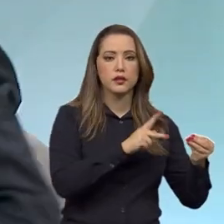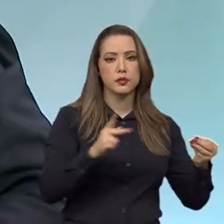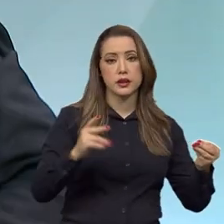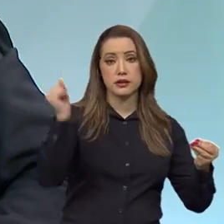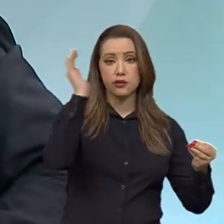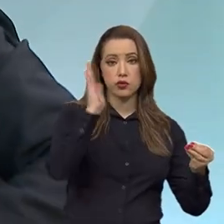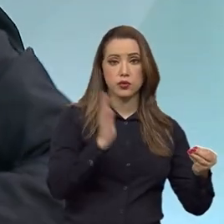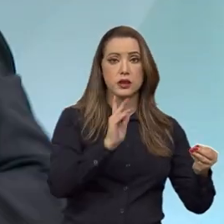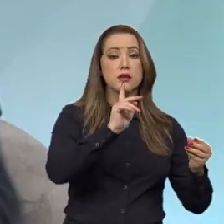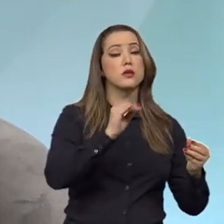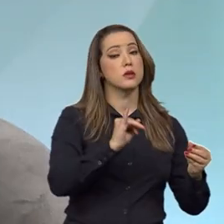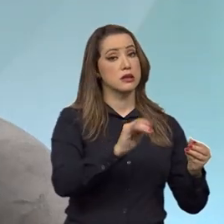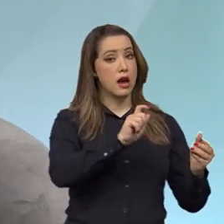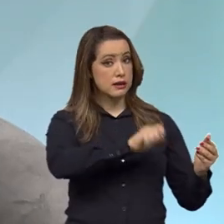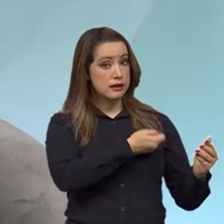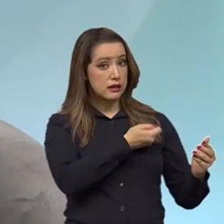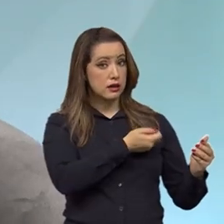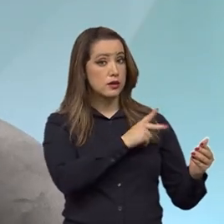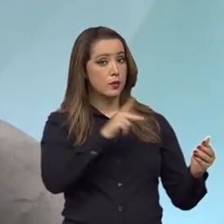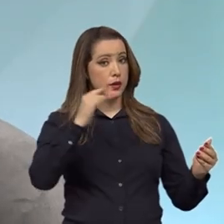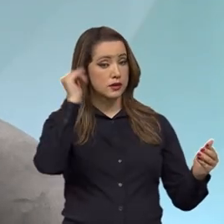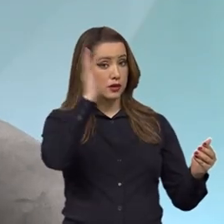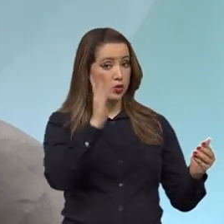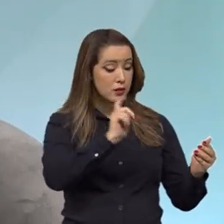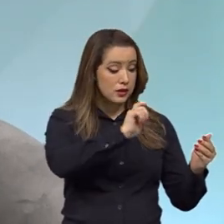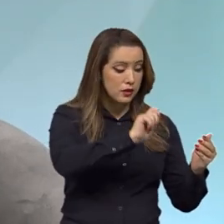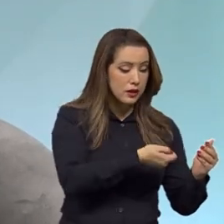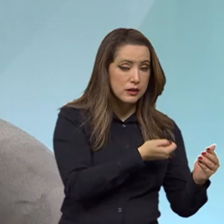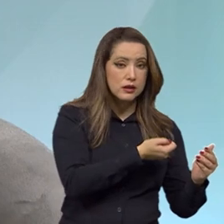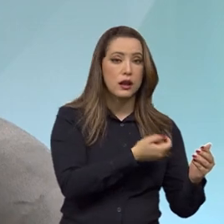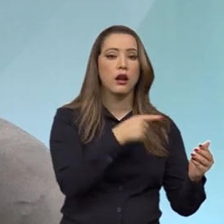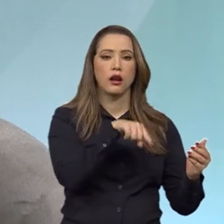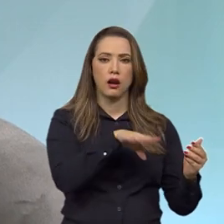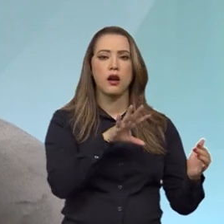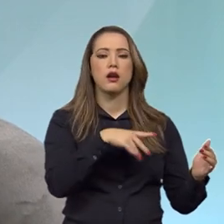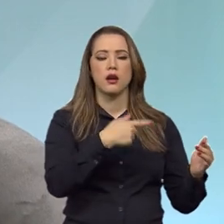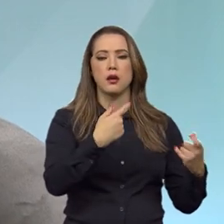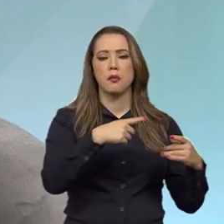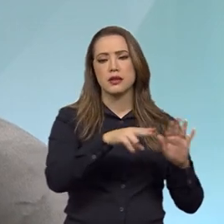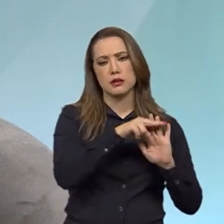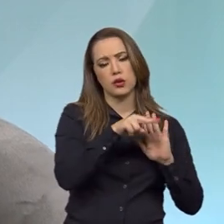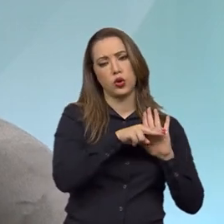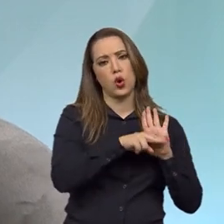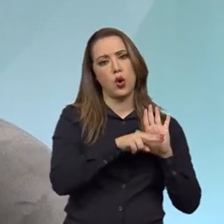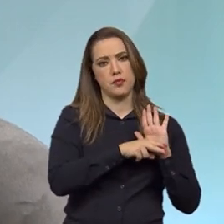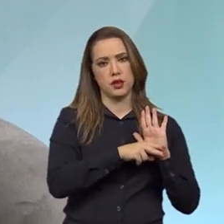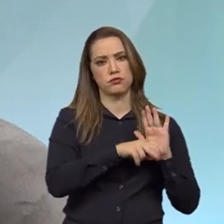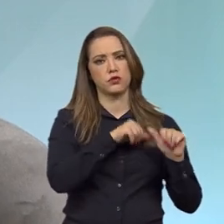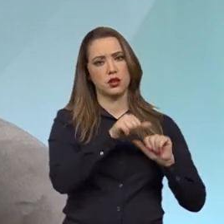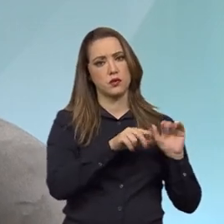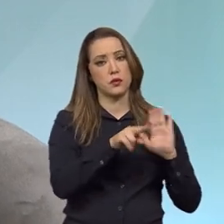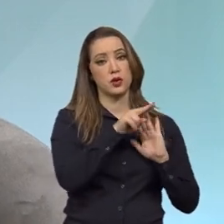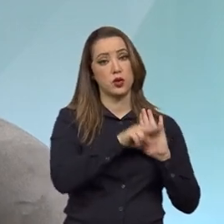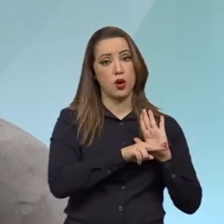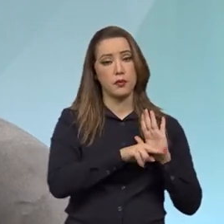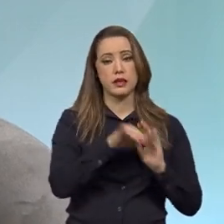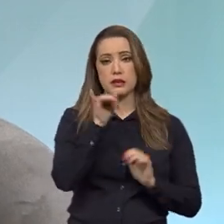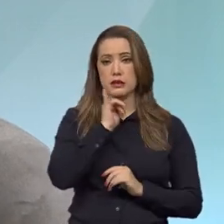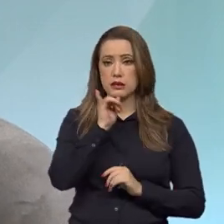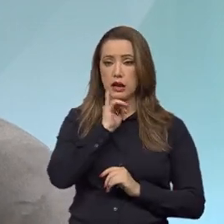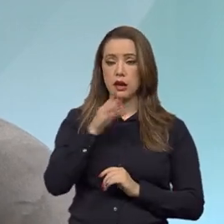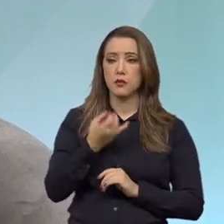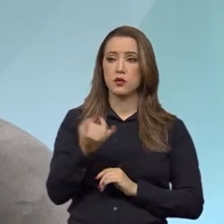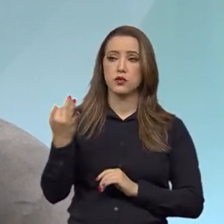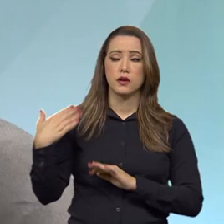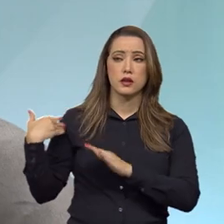ele tem, sim, efeitos vinculantes. Recentemente, um dos pareceres interessantes que fizemos nos últimos meses foi a questão relativa aos